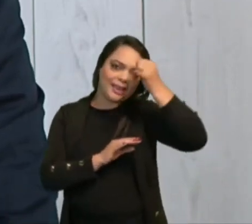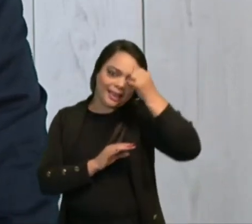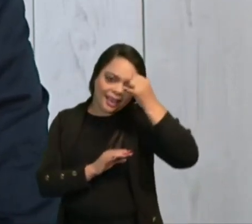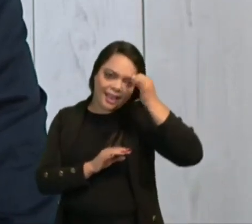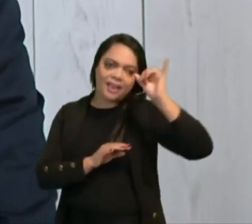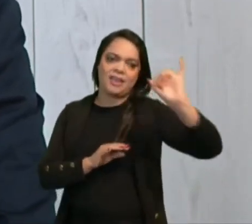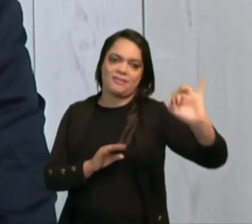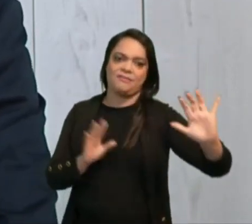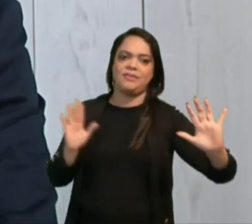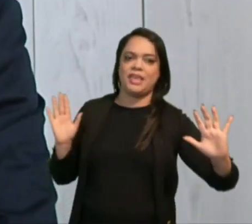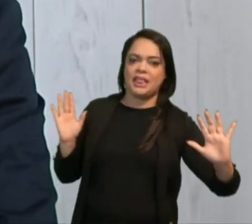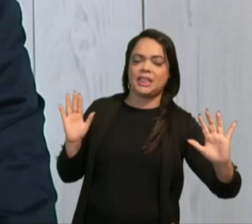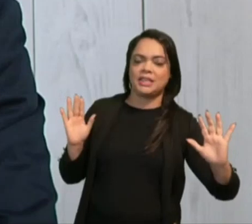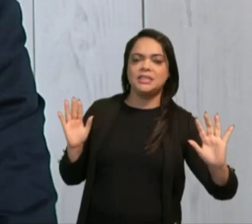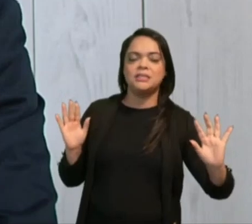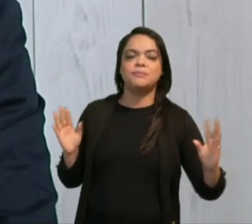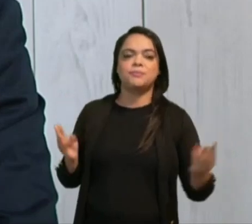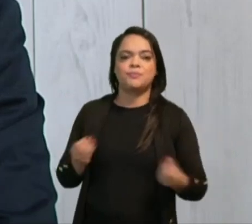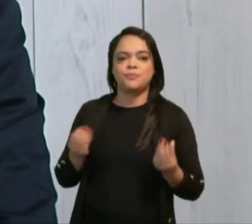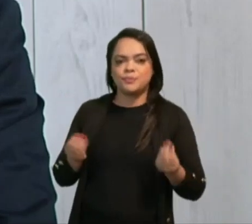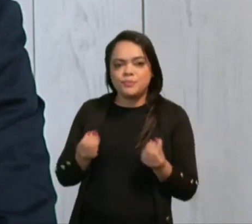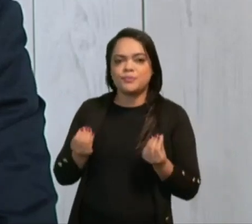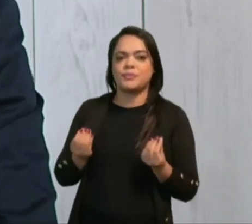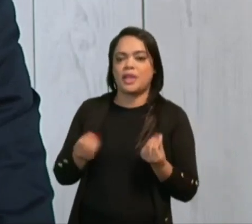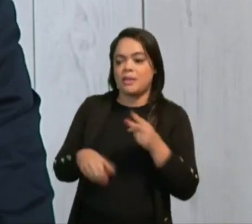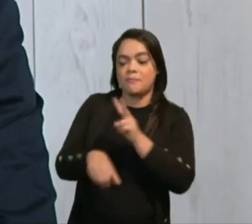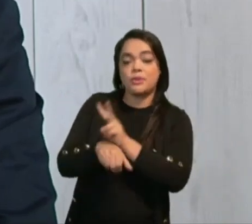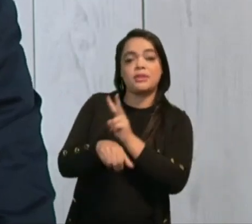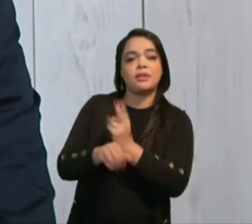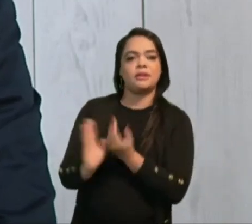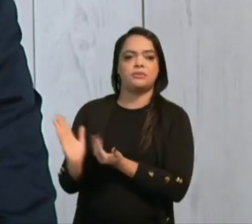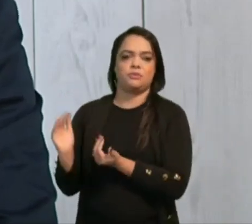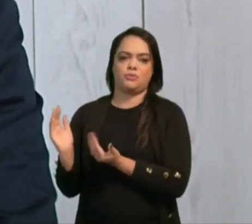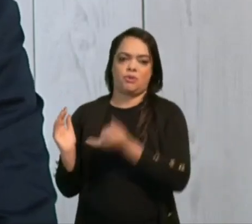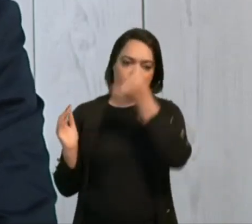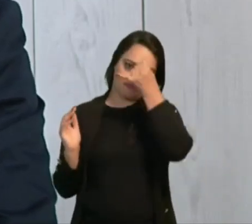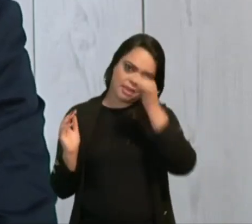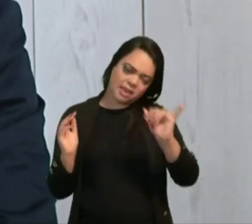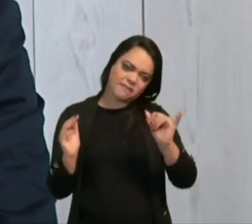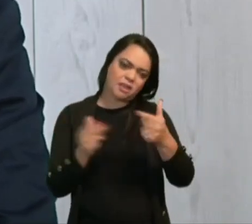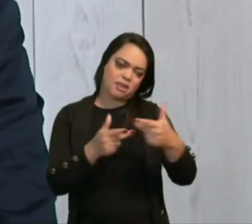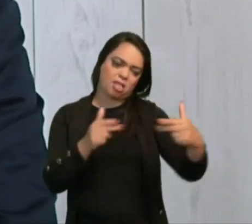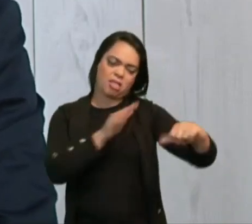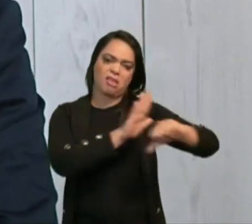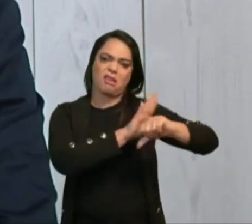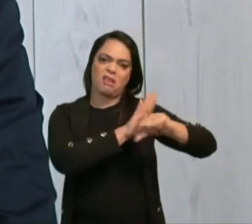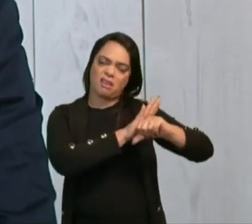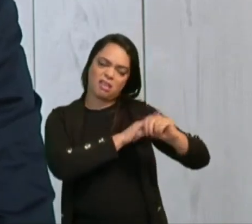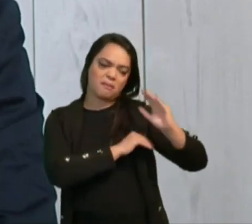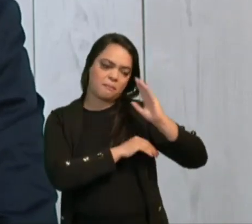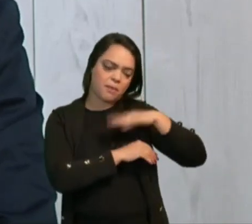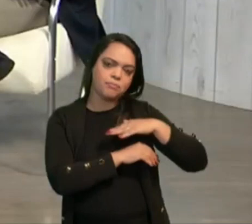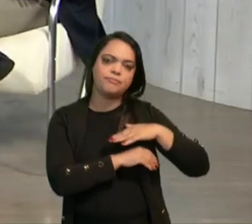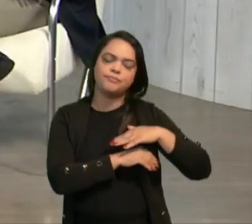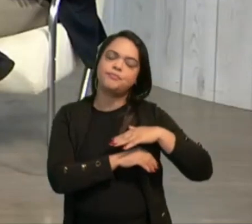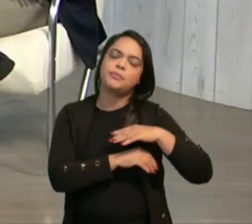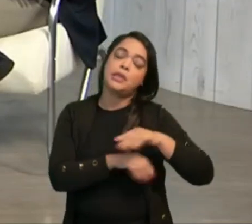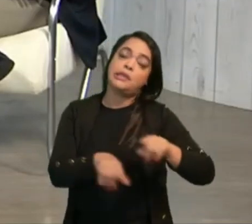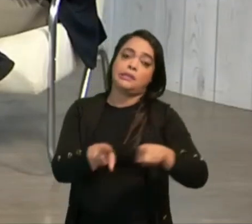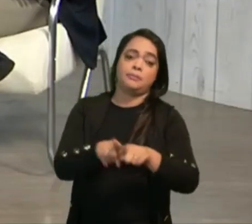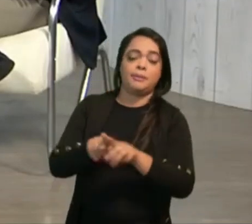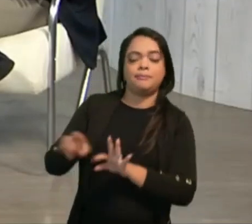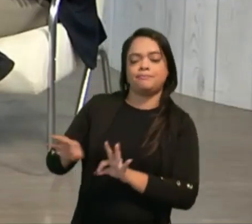remédio social para a proteção do jovem contra essas atividades nocivas. E, ao mesmo tempo,